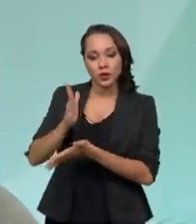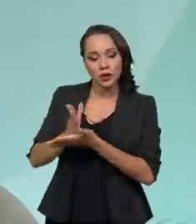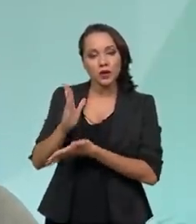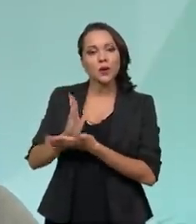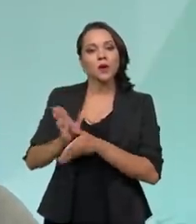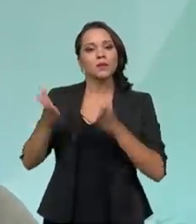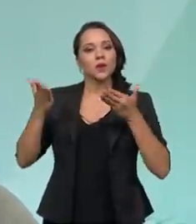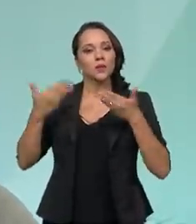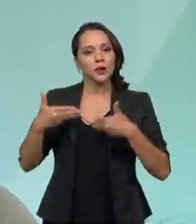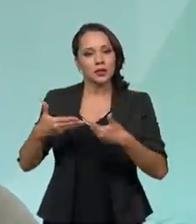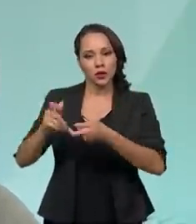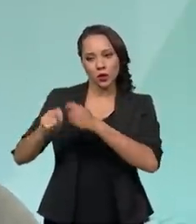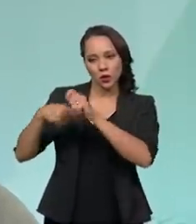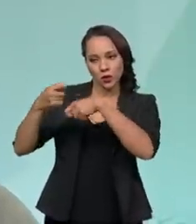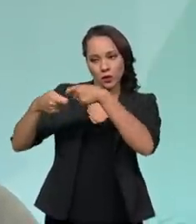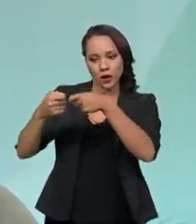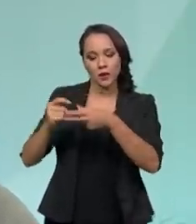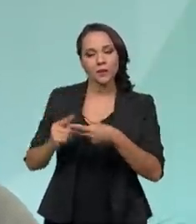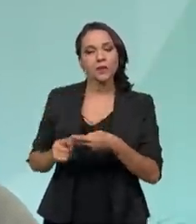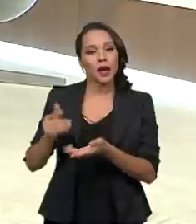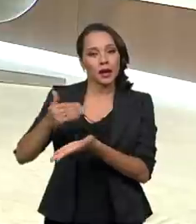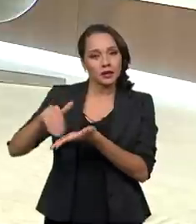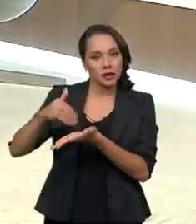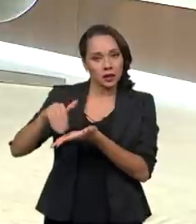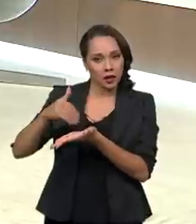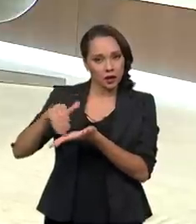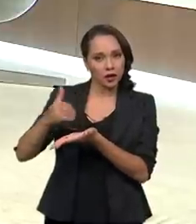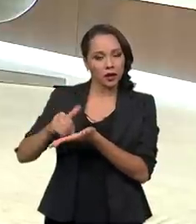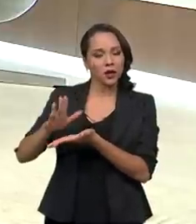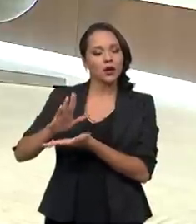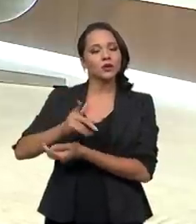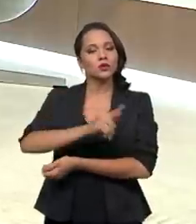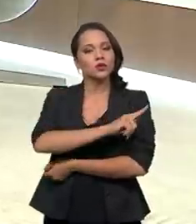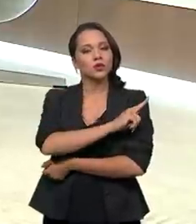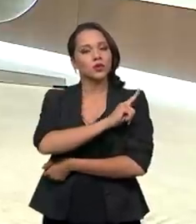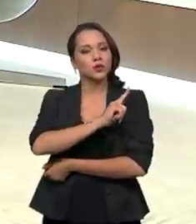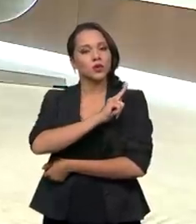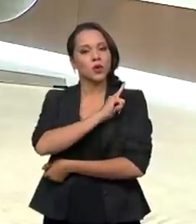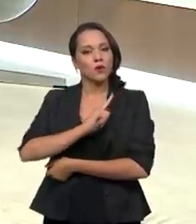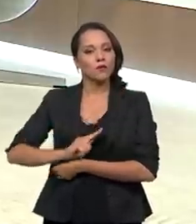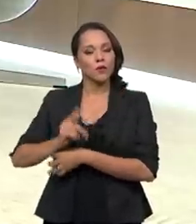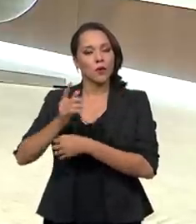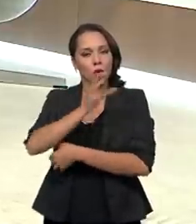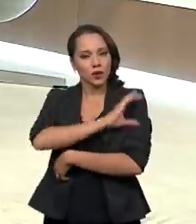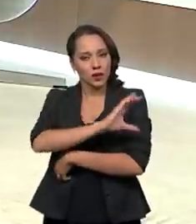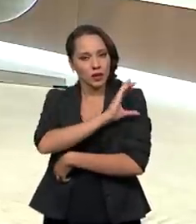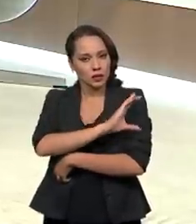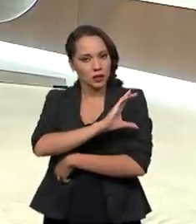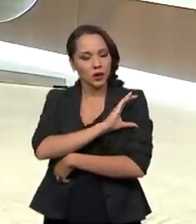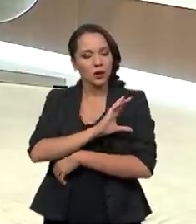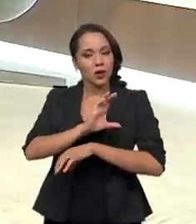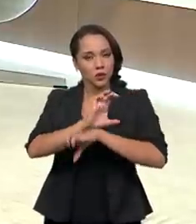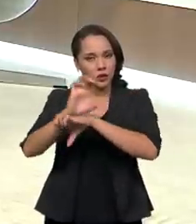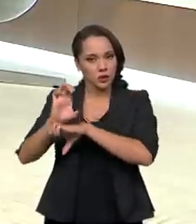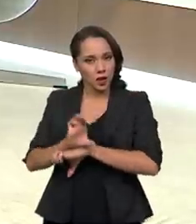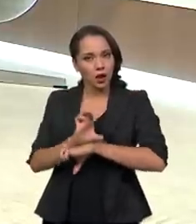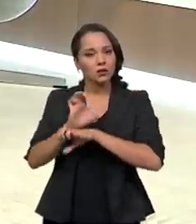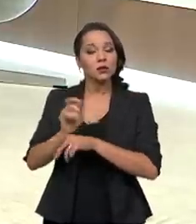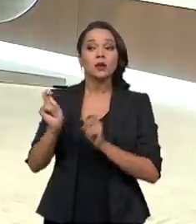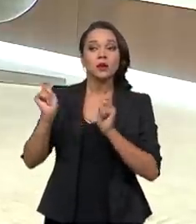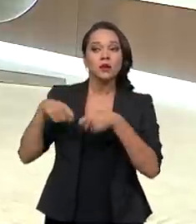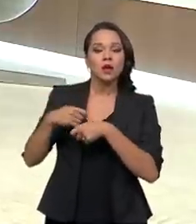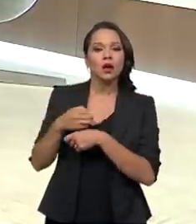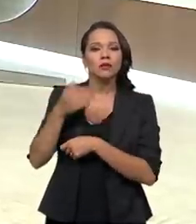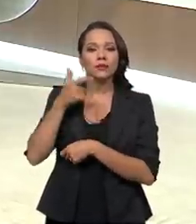para o Ministério da Economia, a Secretaria de Governança e Coordenação e Governança das Estatais, de maneira que nós